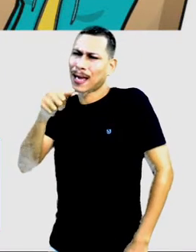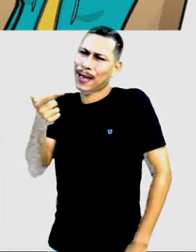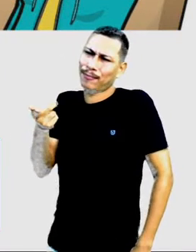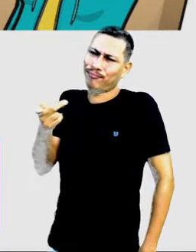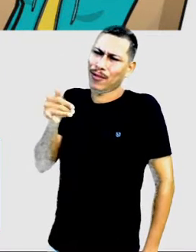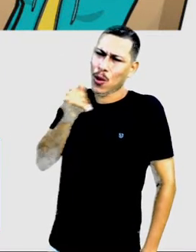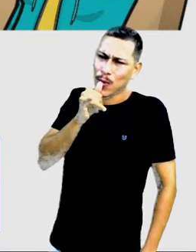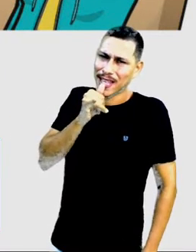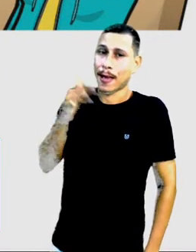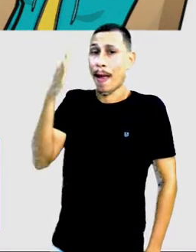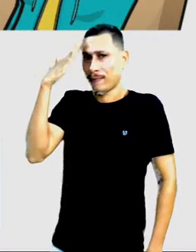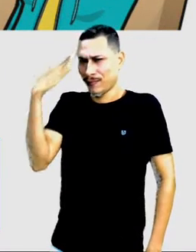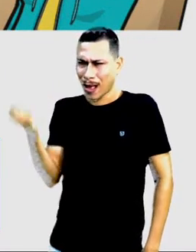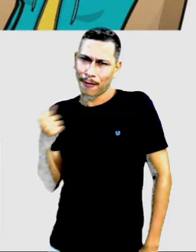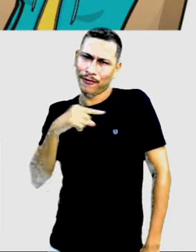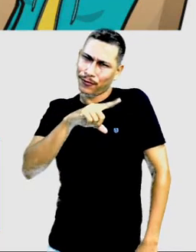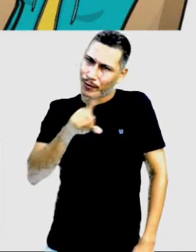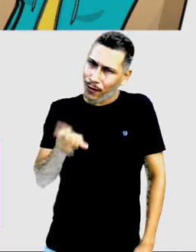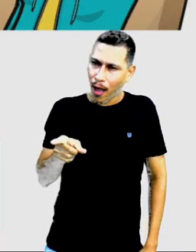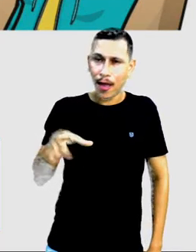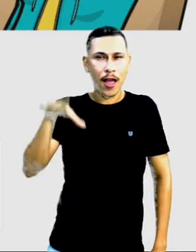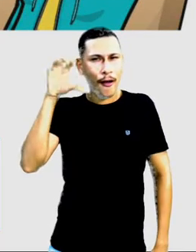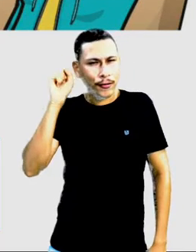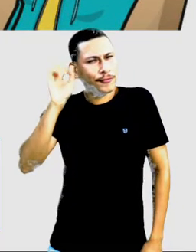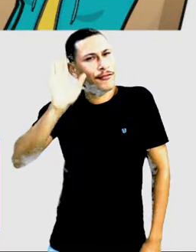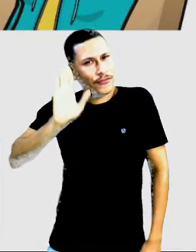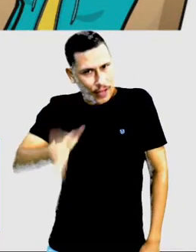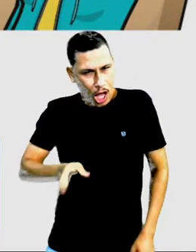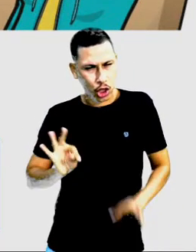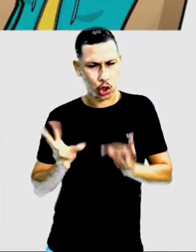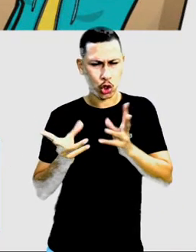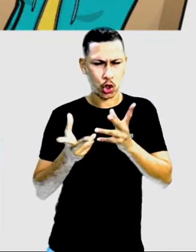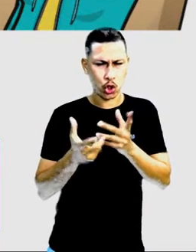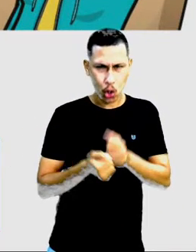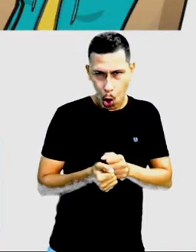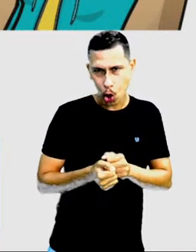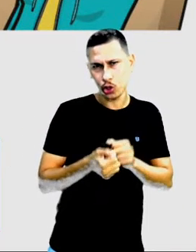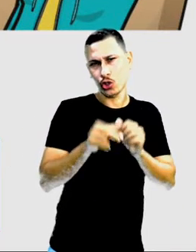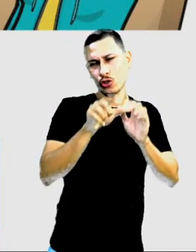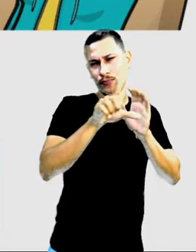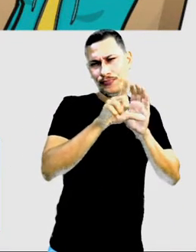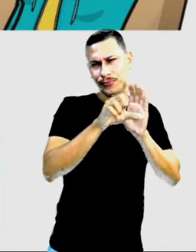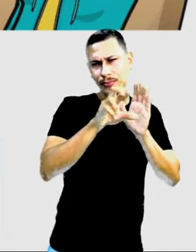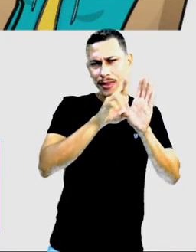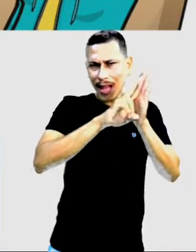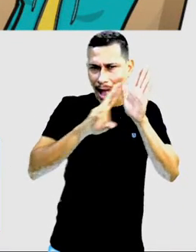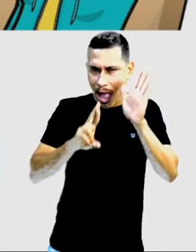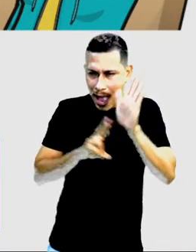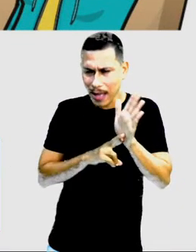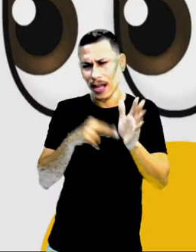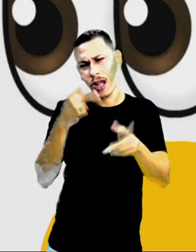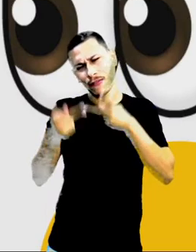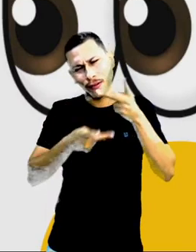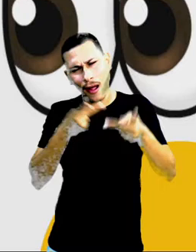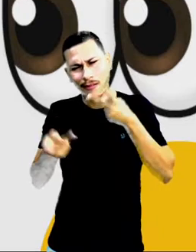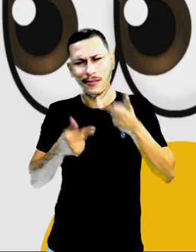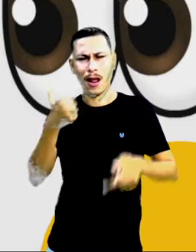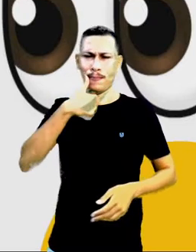que eu tenho certeza que todo mundo já ouviu tudo isso, essas normas aqui ditas pela nossa mãe.